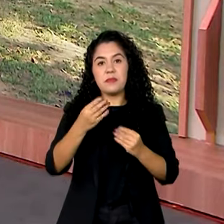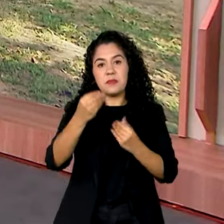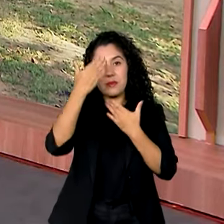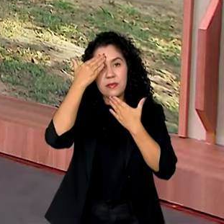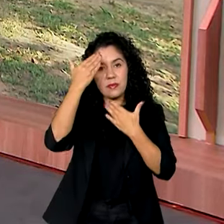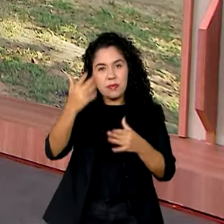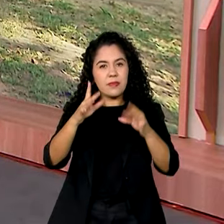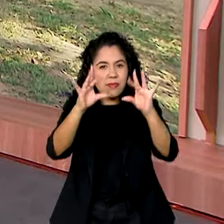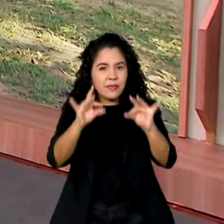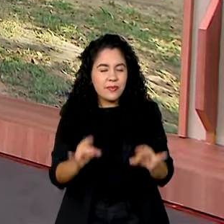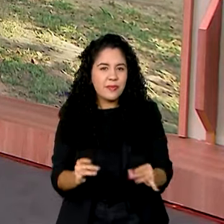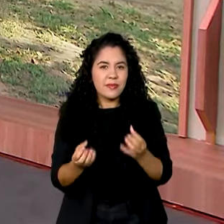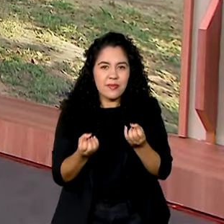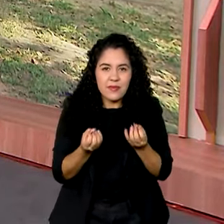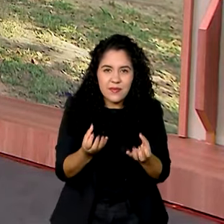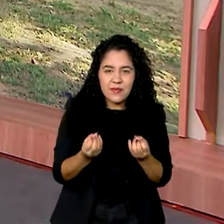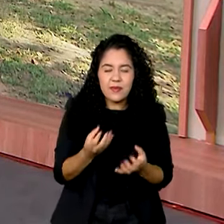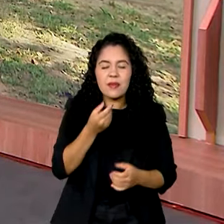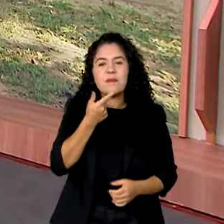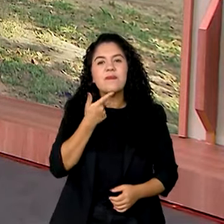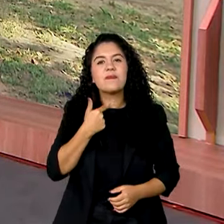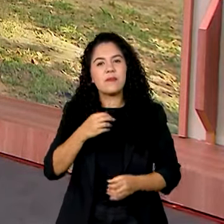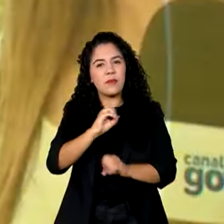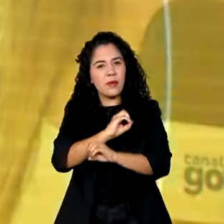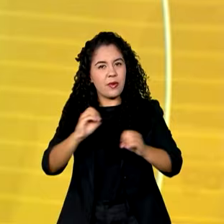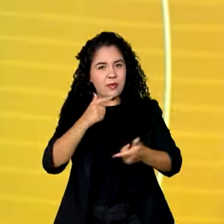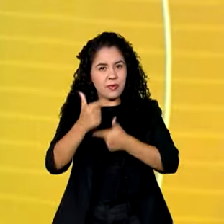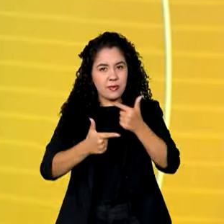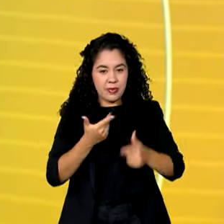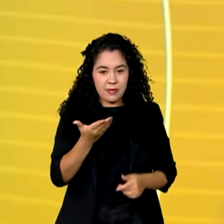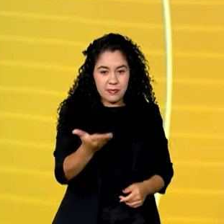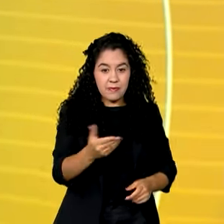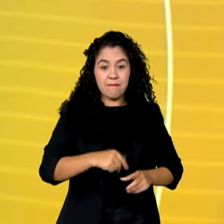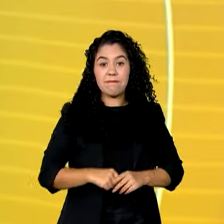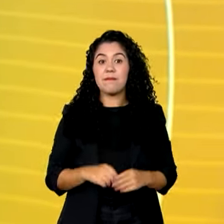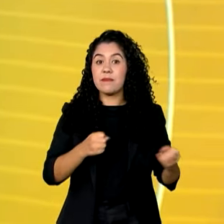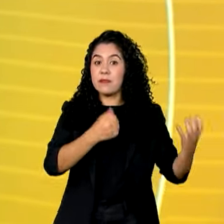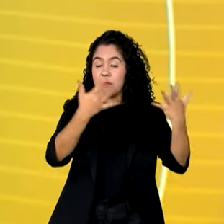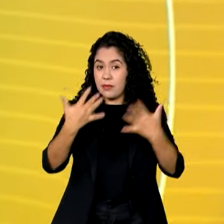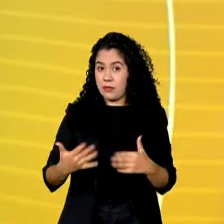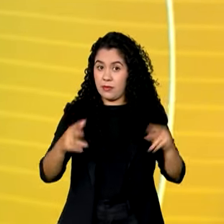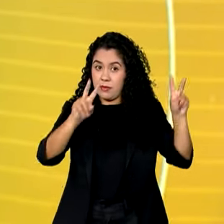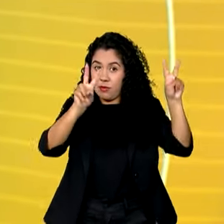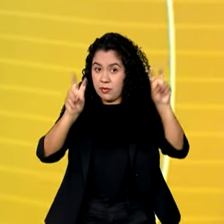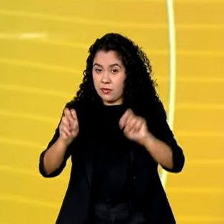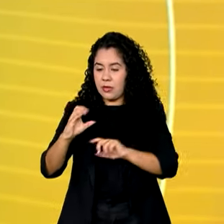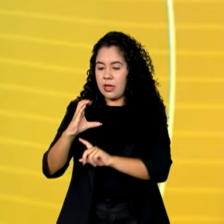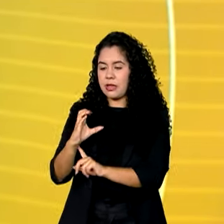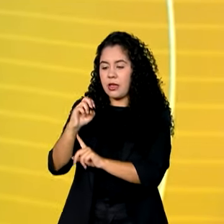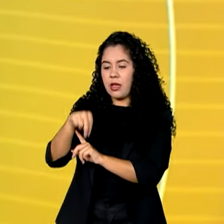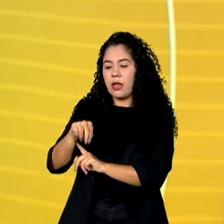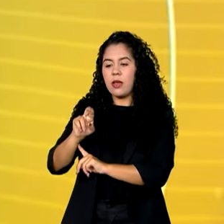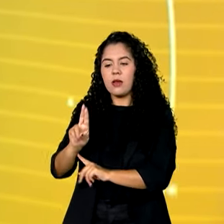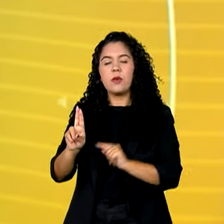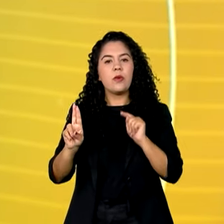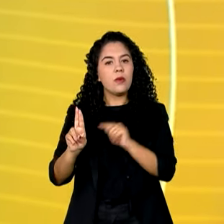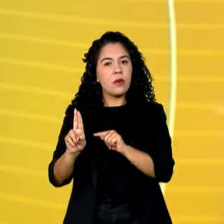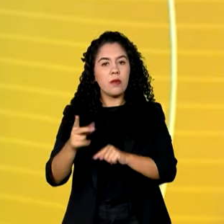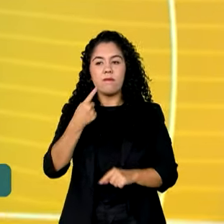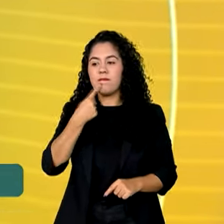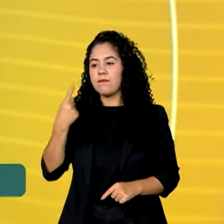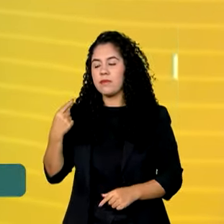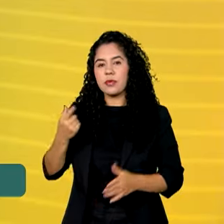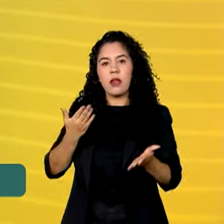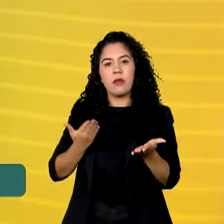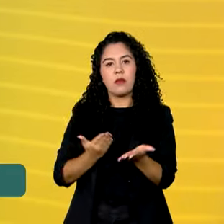obrigada pelas informações. Bom trabalho para você. E por falar no concurso público unificado, foi sancionada uma nova lei